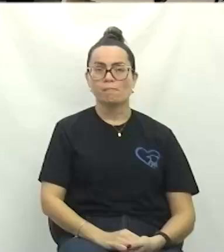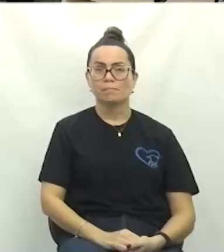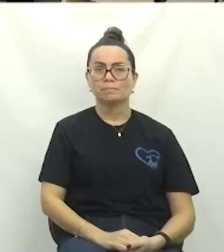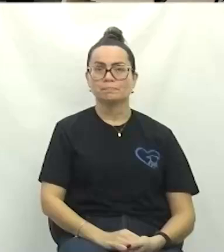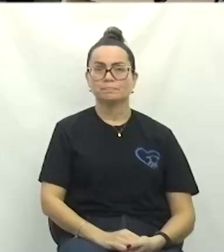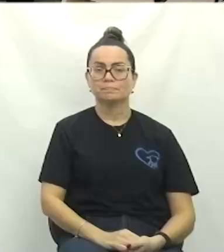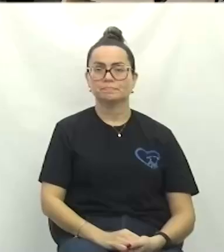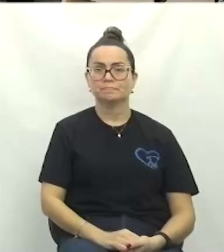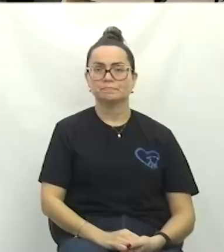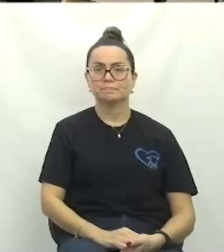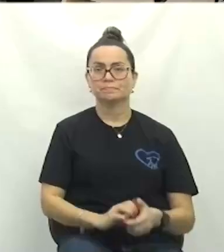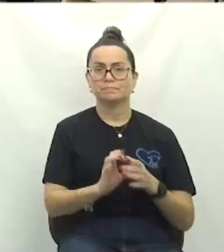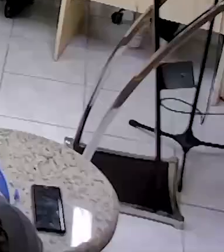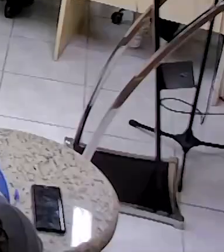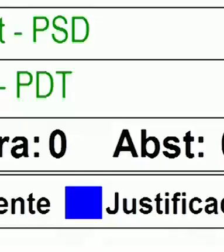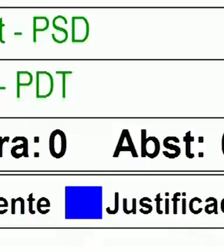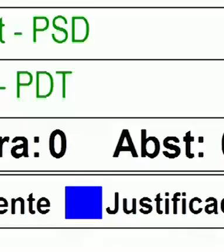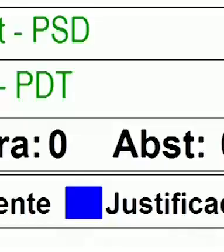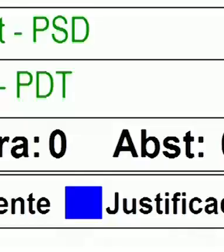então, em votação.